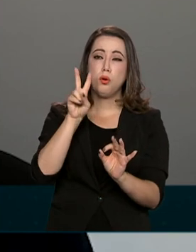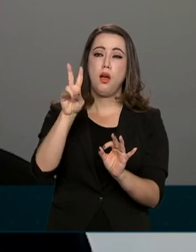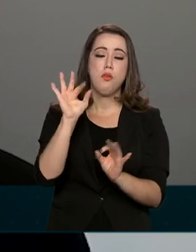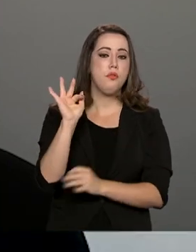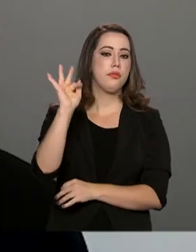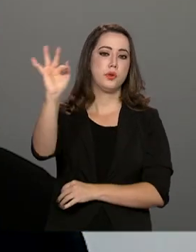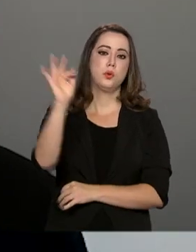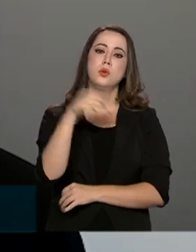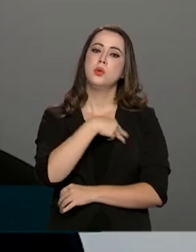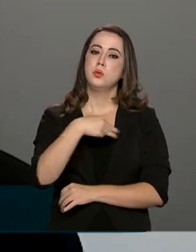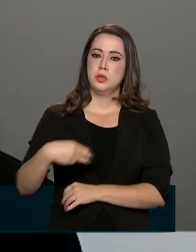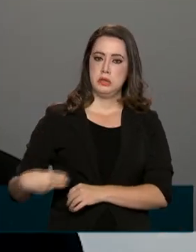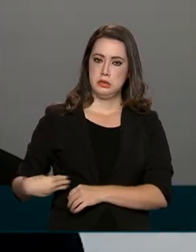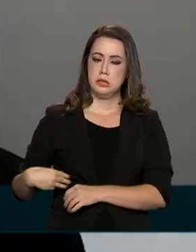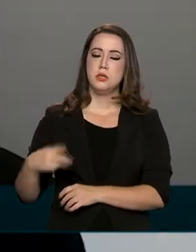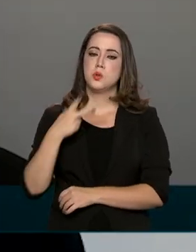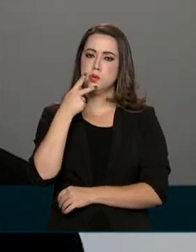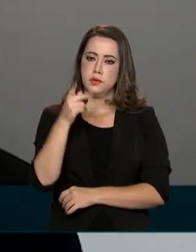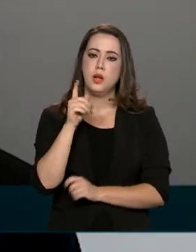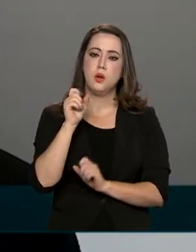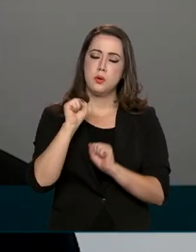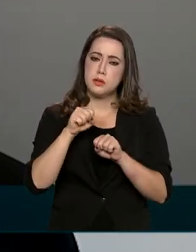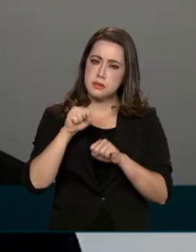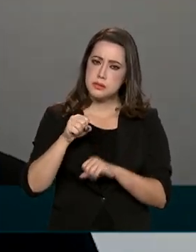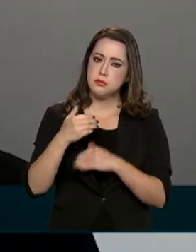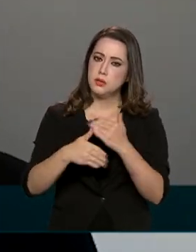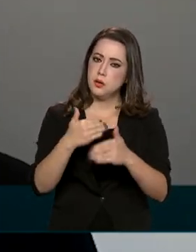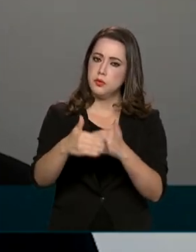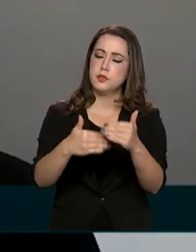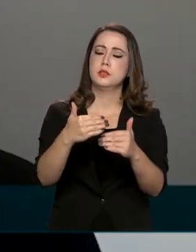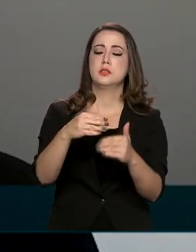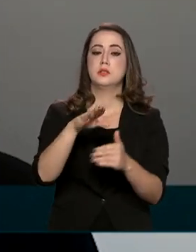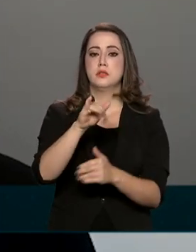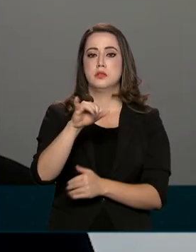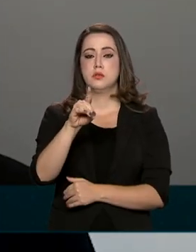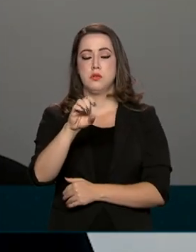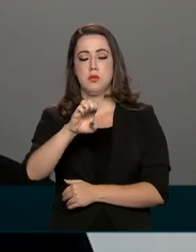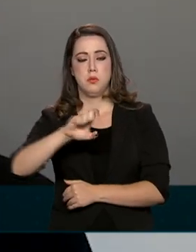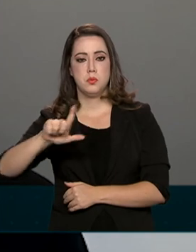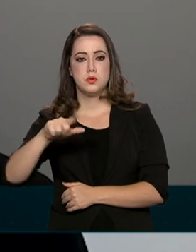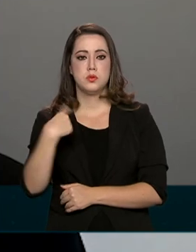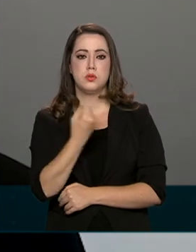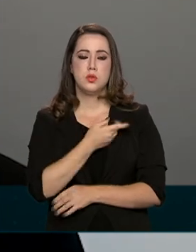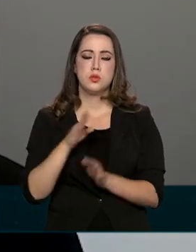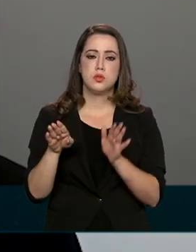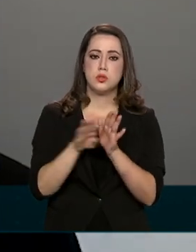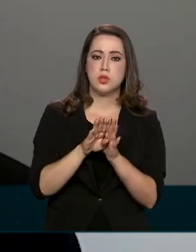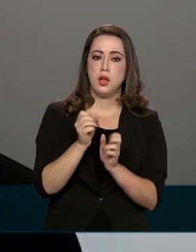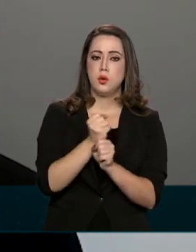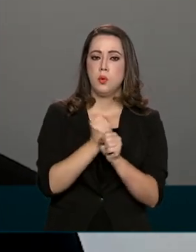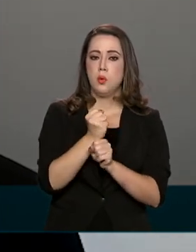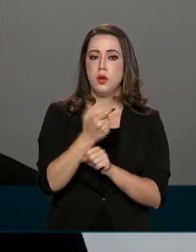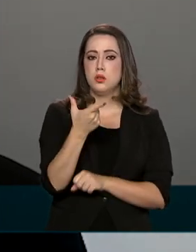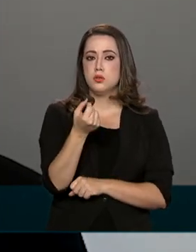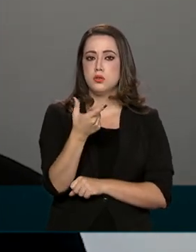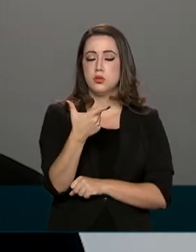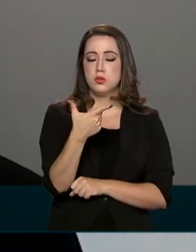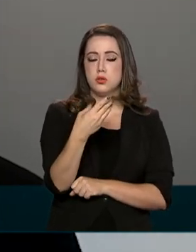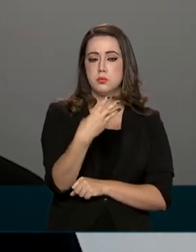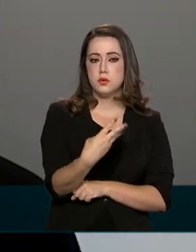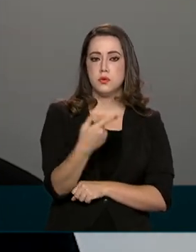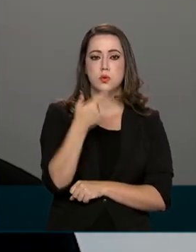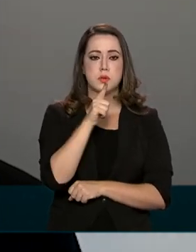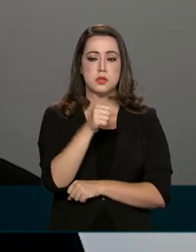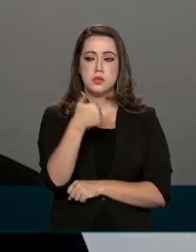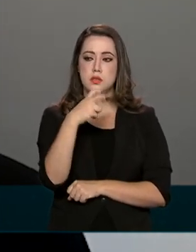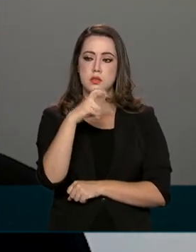ministro assegurou o avanço da mistura do biodiesel, ou seja, chegamos em 2023 com 15%